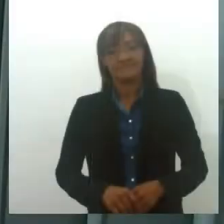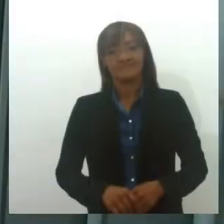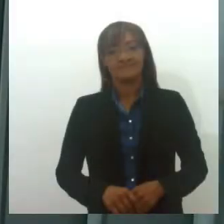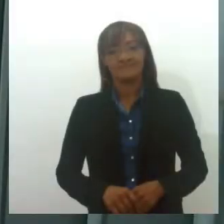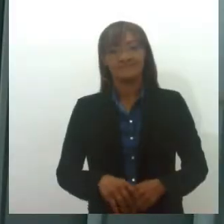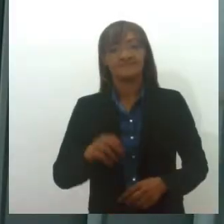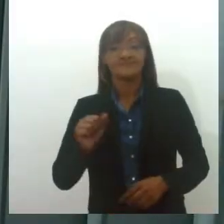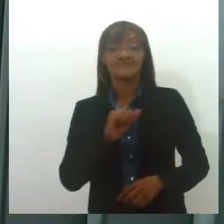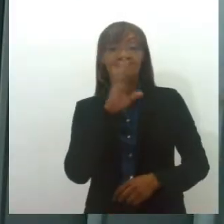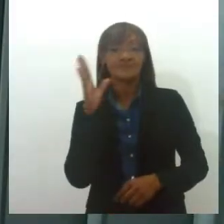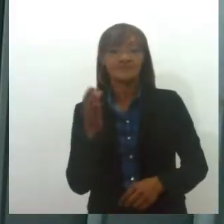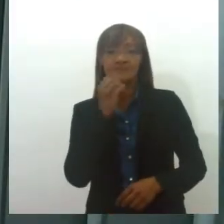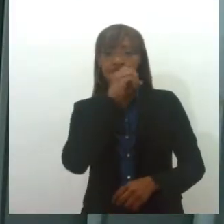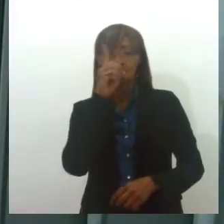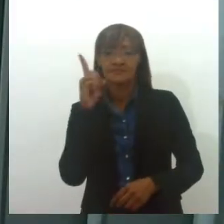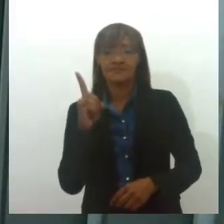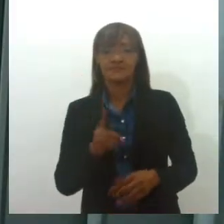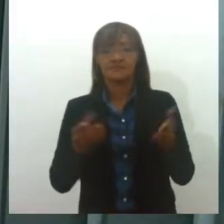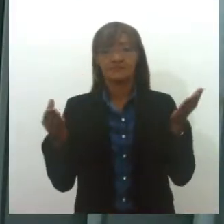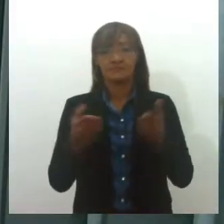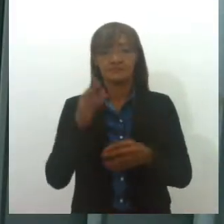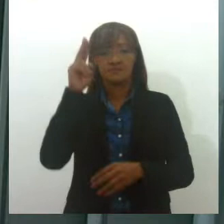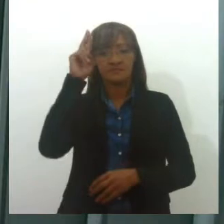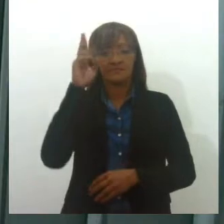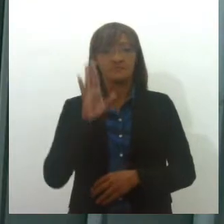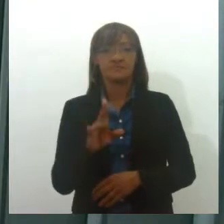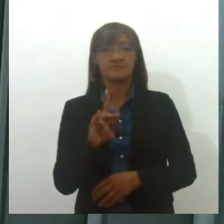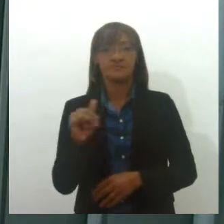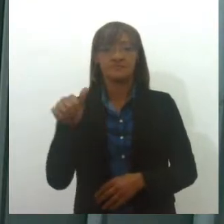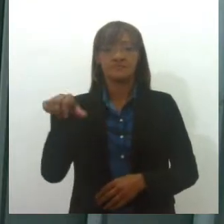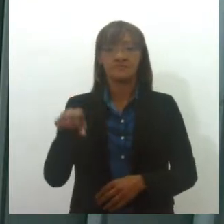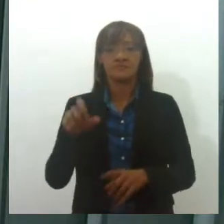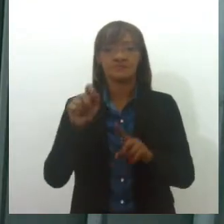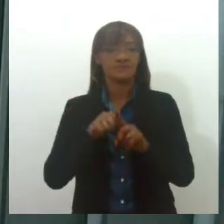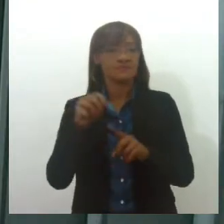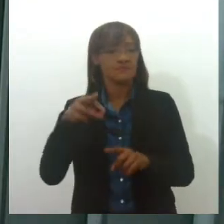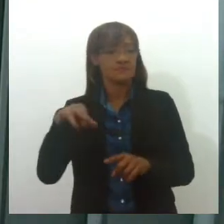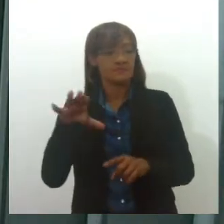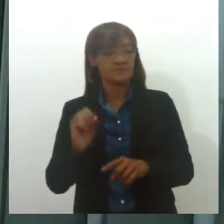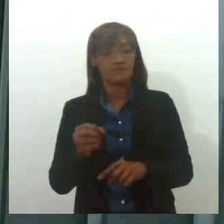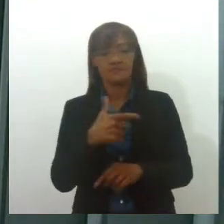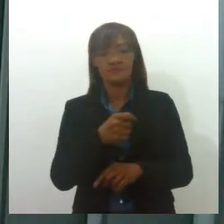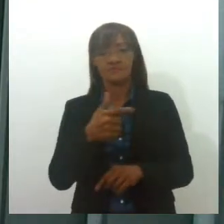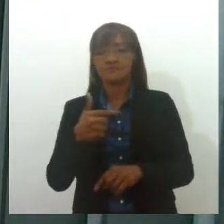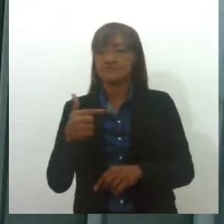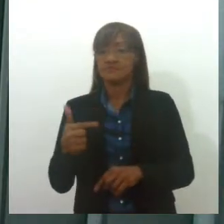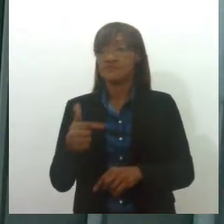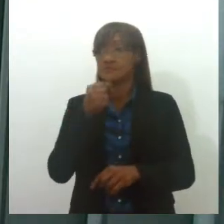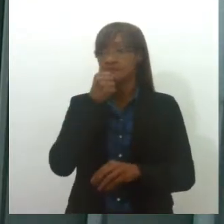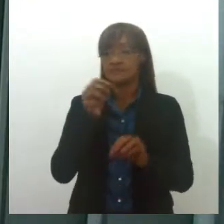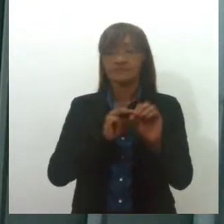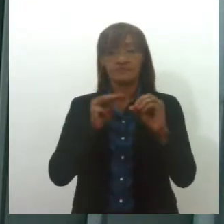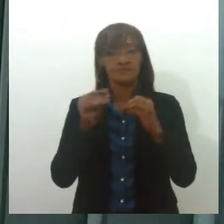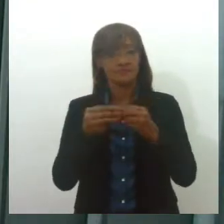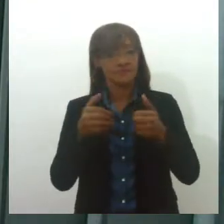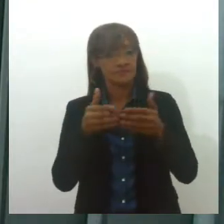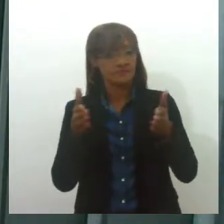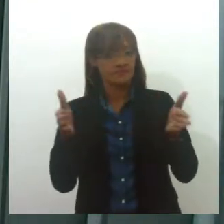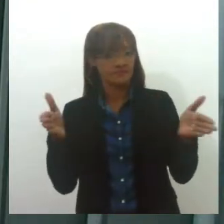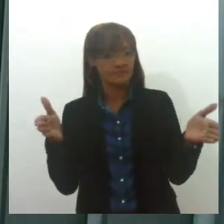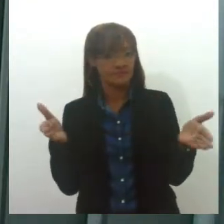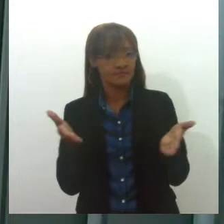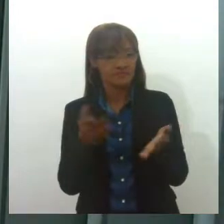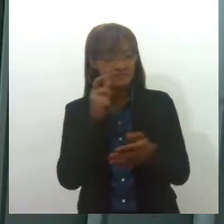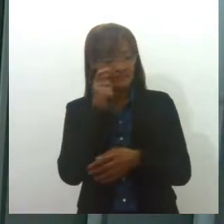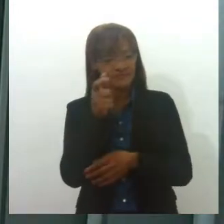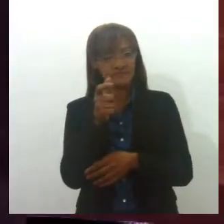Olá, bom dia! Segunda-feira, 9 de maio de 2022, o Jornal da Lésia, primeira edição, está começando